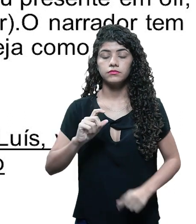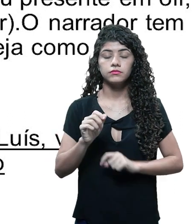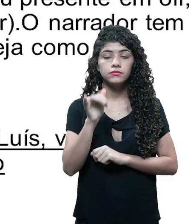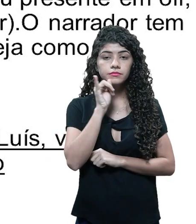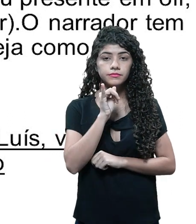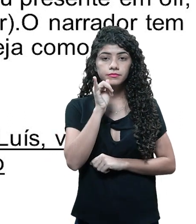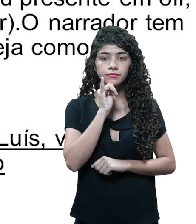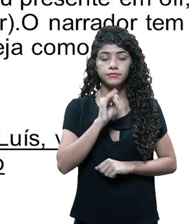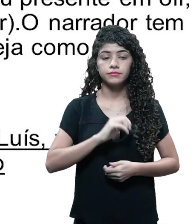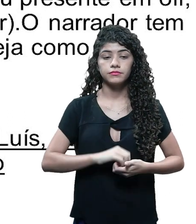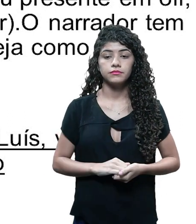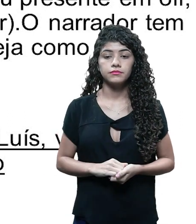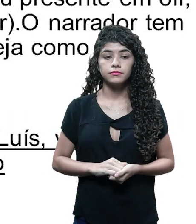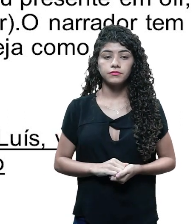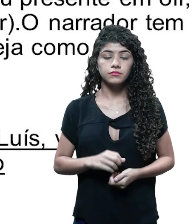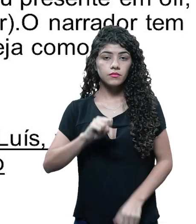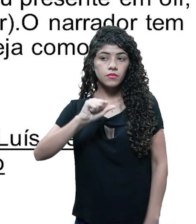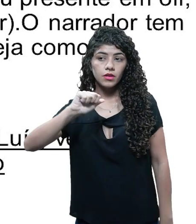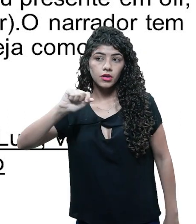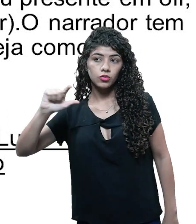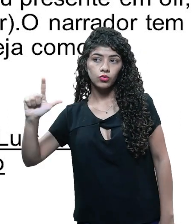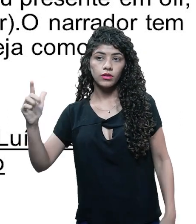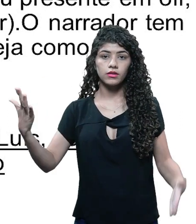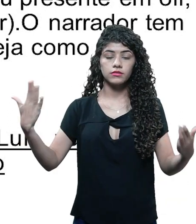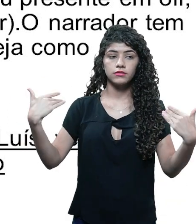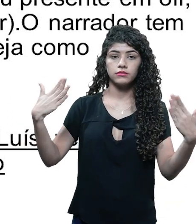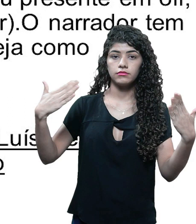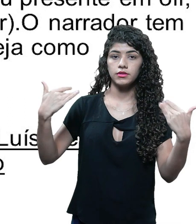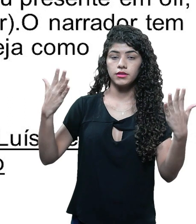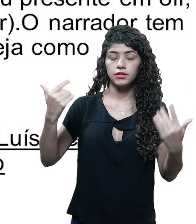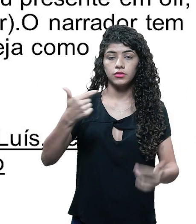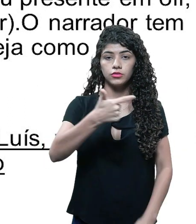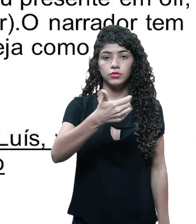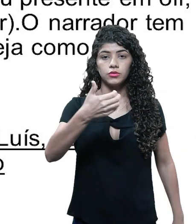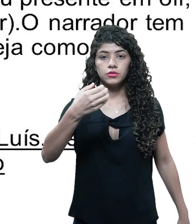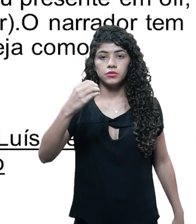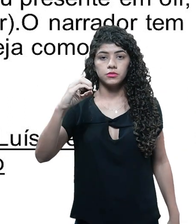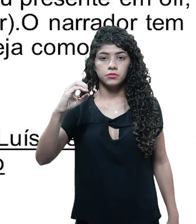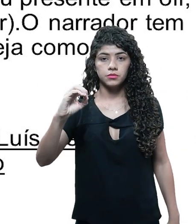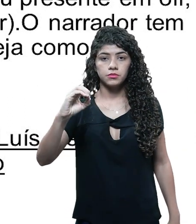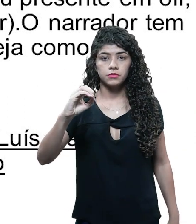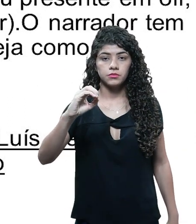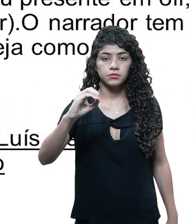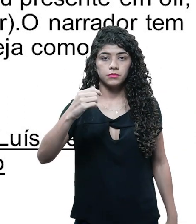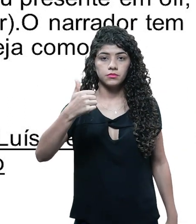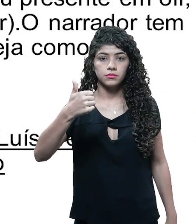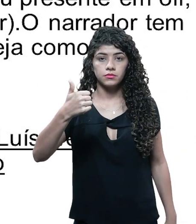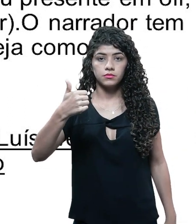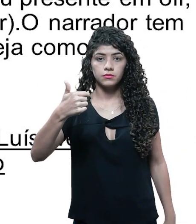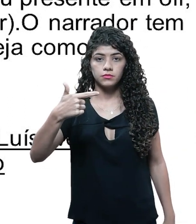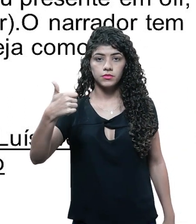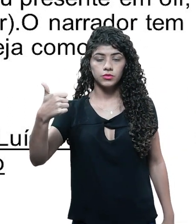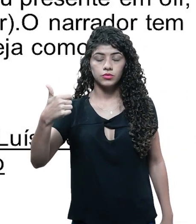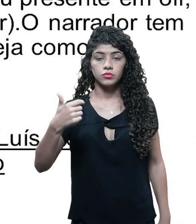Então, por exemplo, São Luís, verão de 2021. Ou,